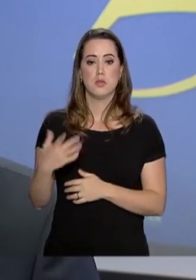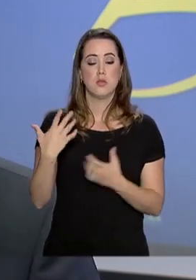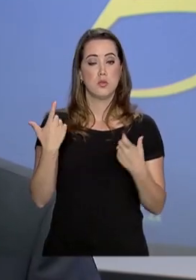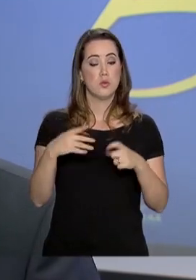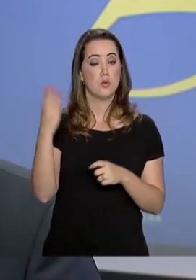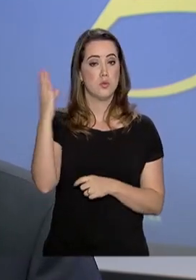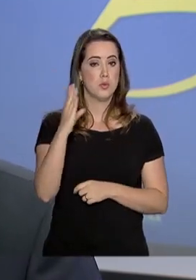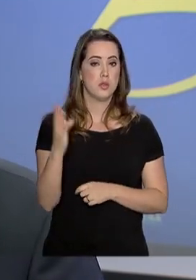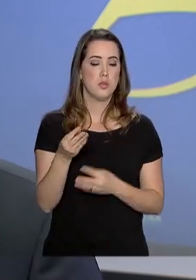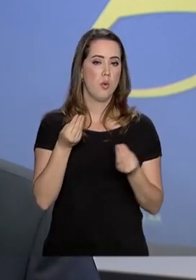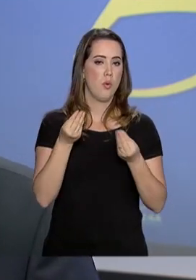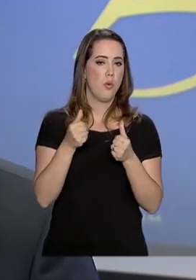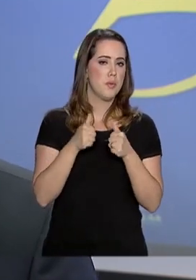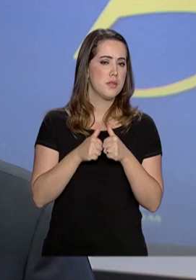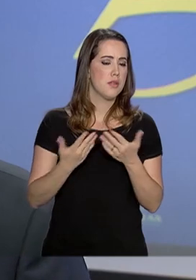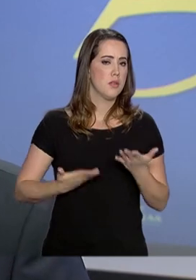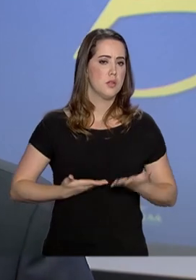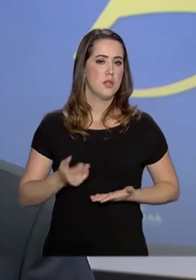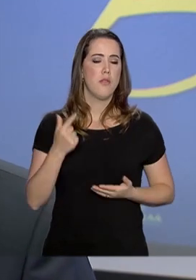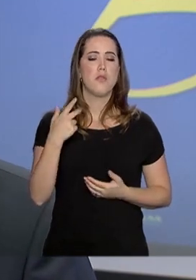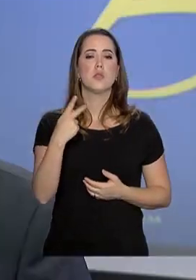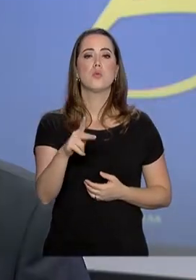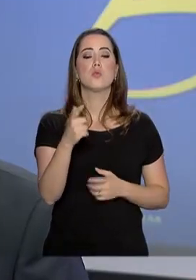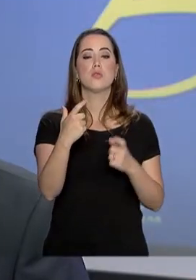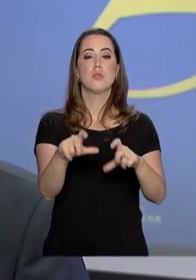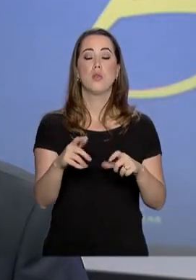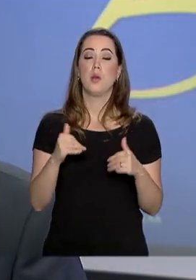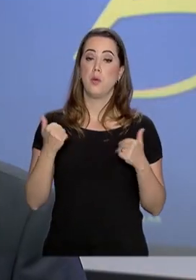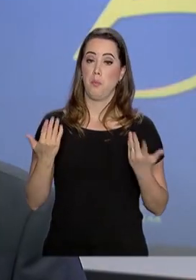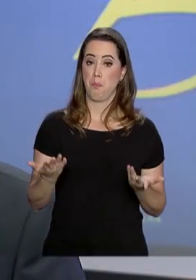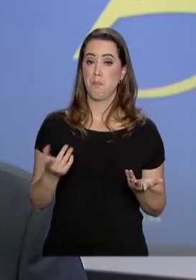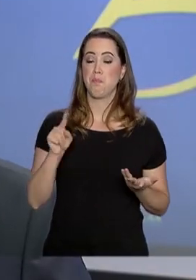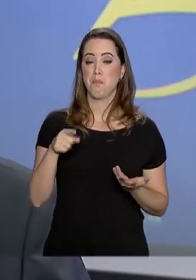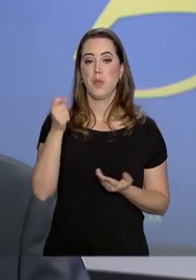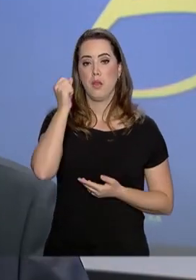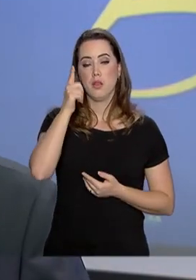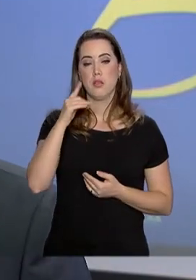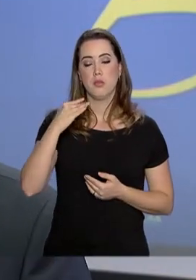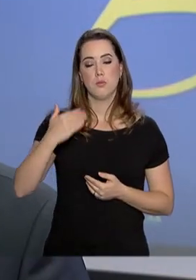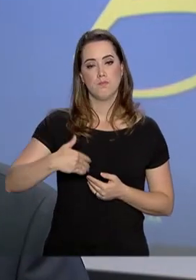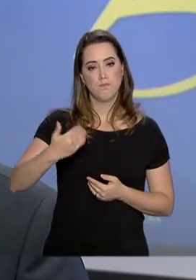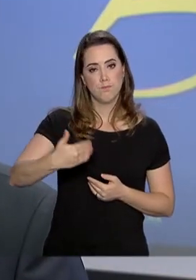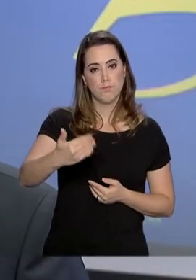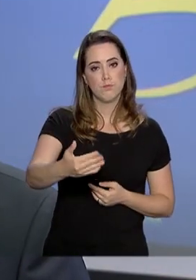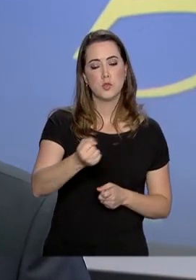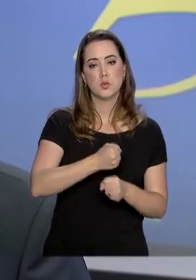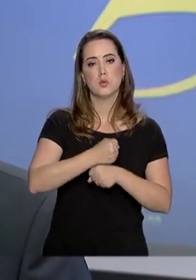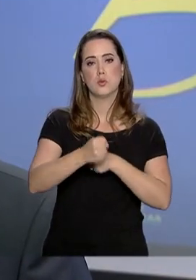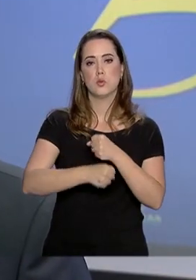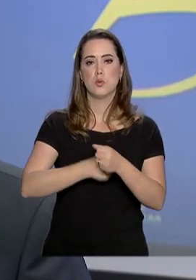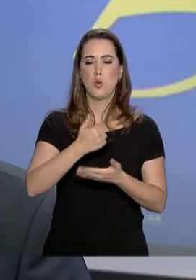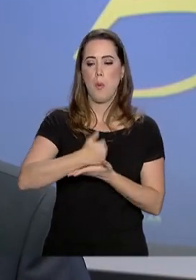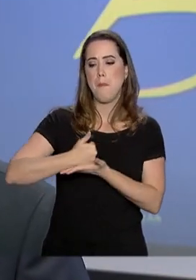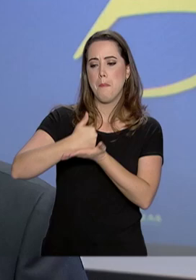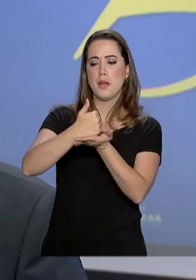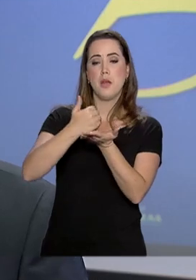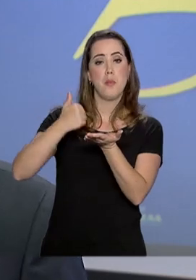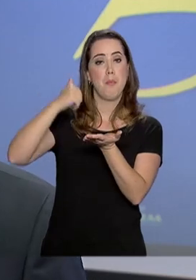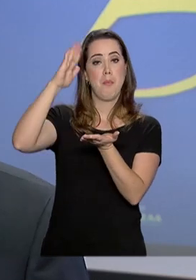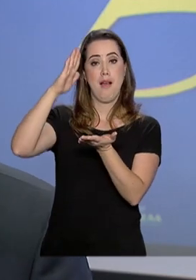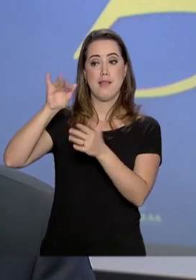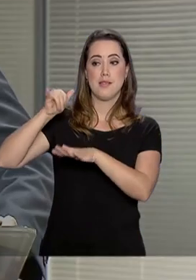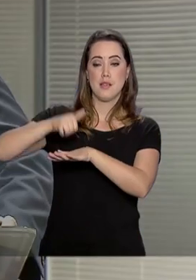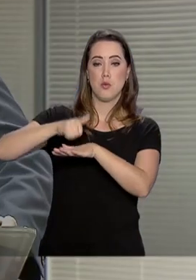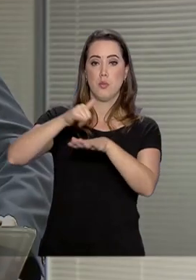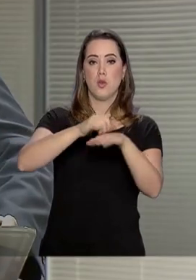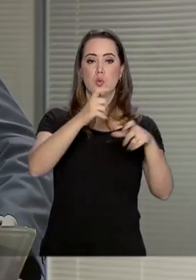interior do Brasil como está o serviço lá na sua localidade. E a ideia é fazermos, nos próximos anos, um prêmio Brasil Mais Aeroportos